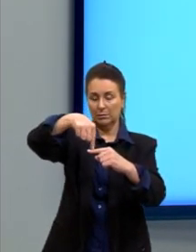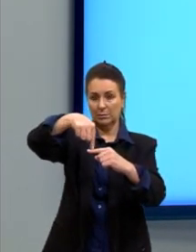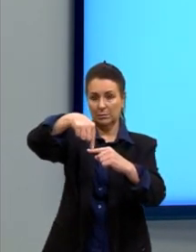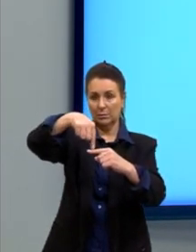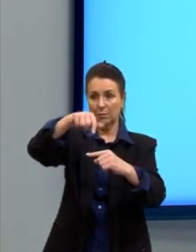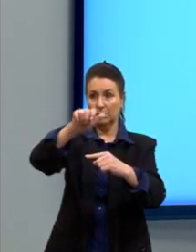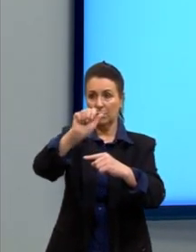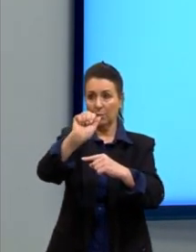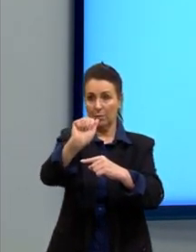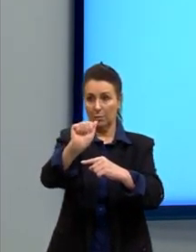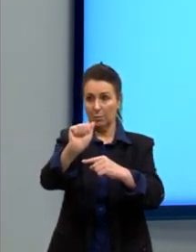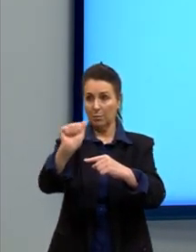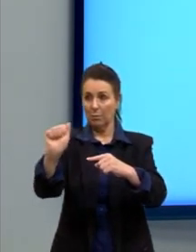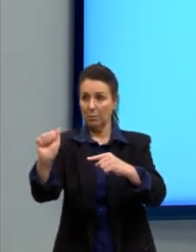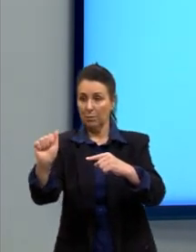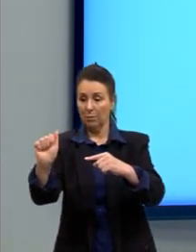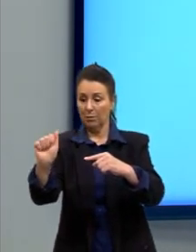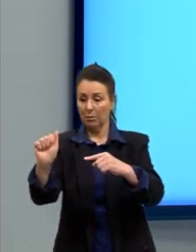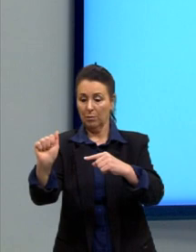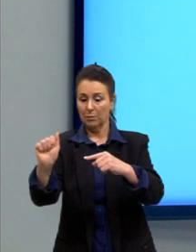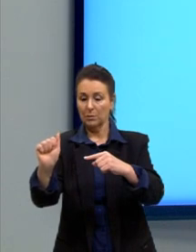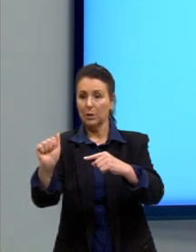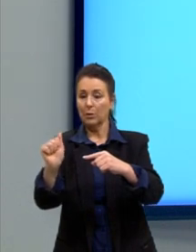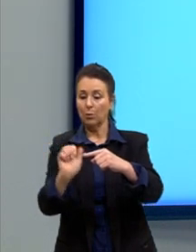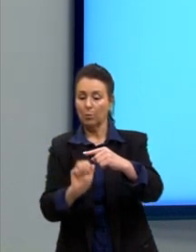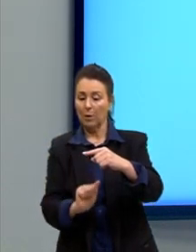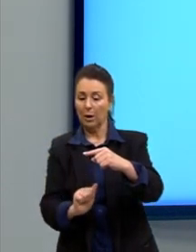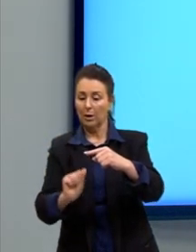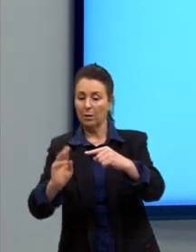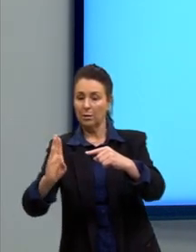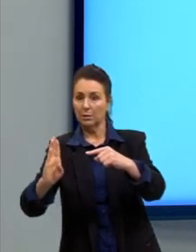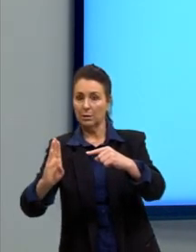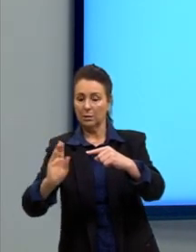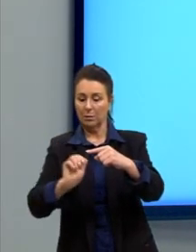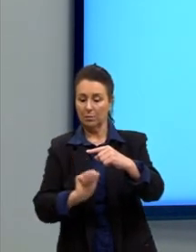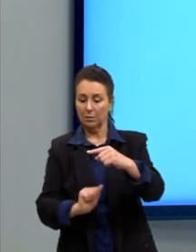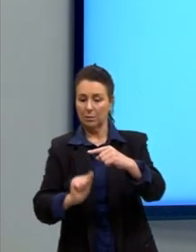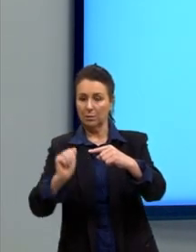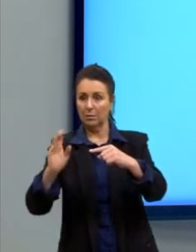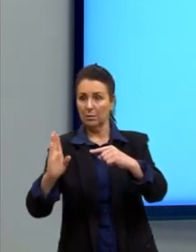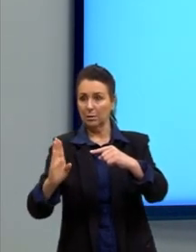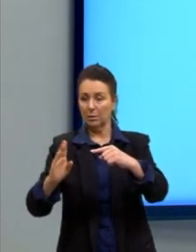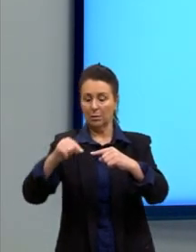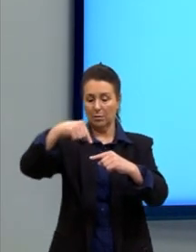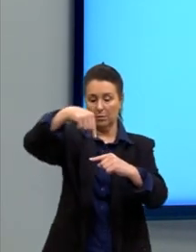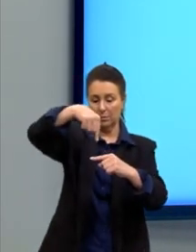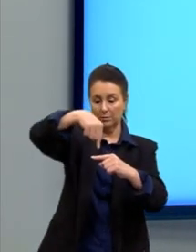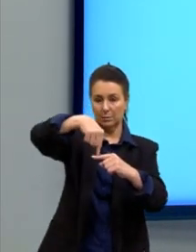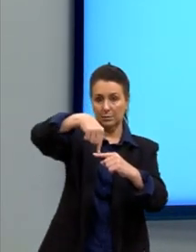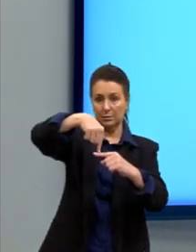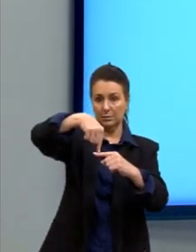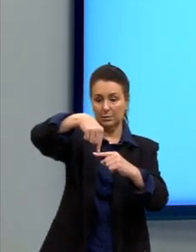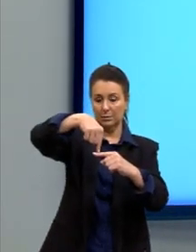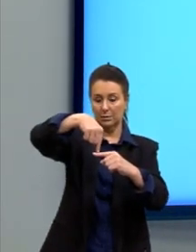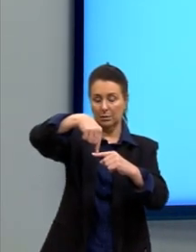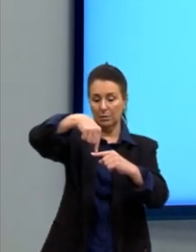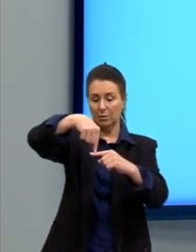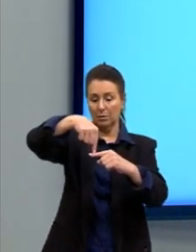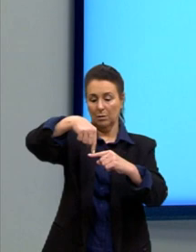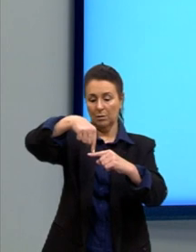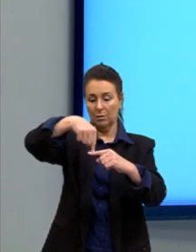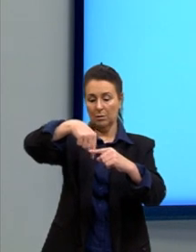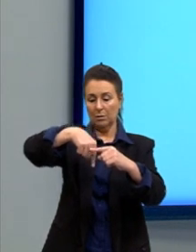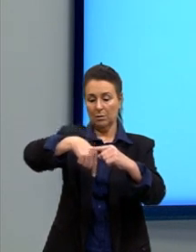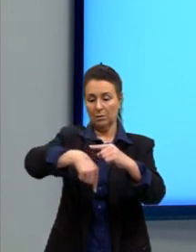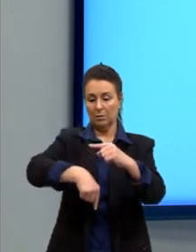são retas concorrentes, só que esse aqui é um caso um pouco mais específico. Quando elas se cruzam em um